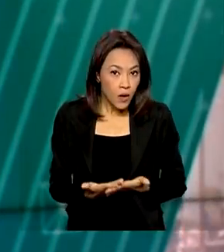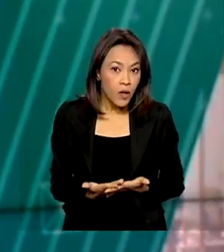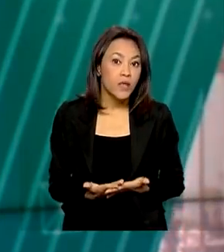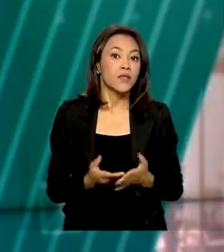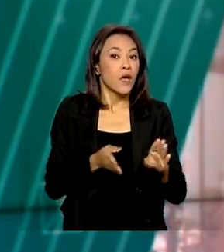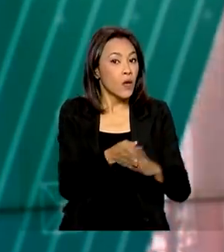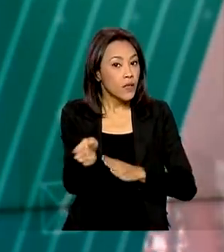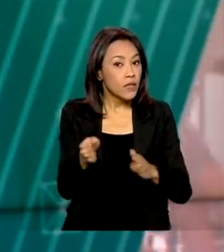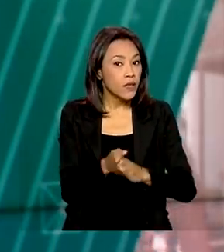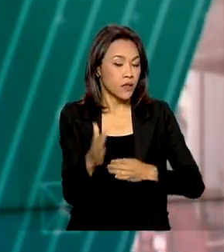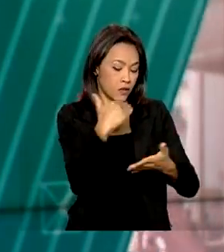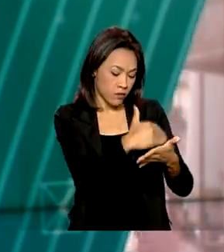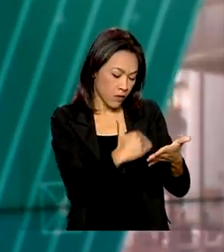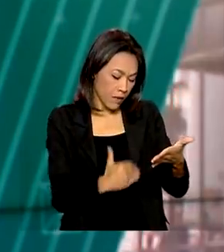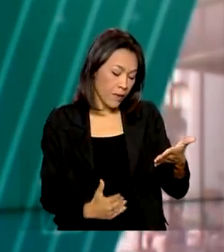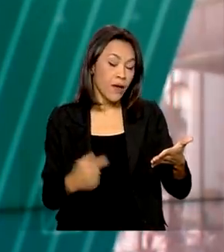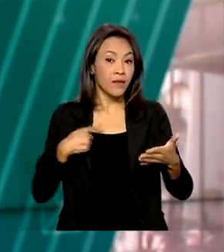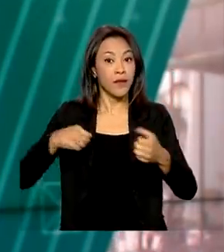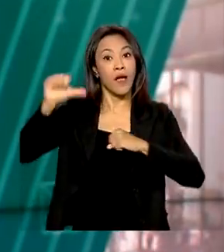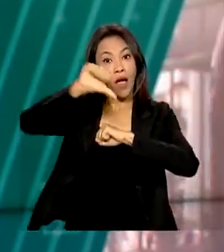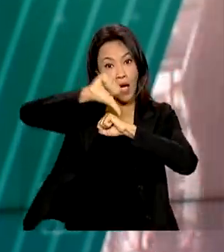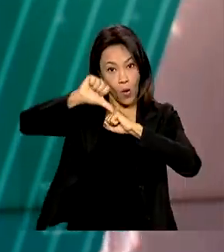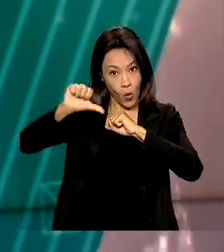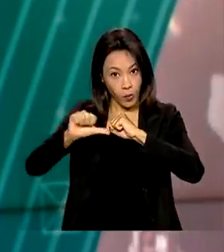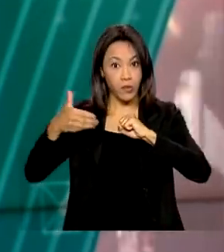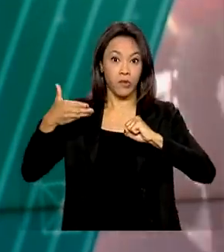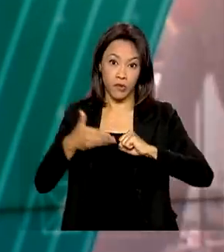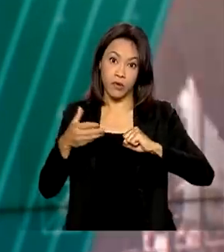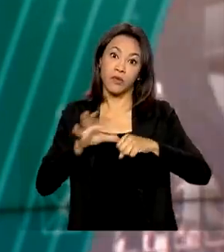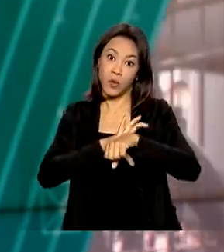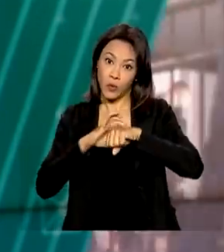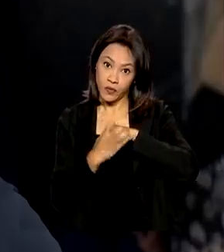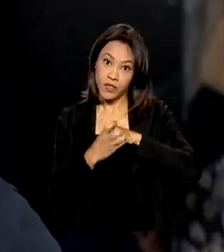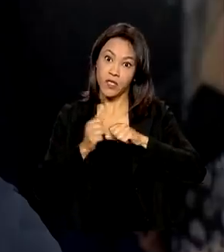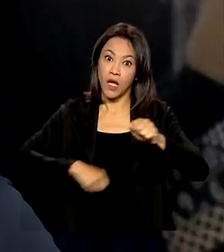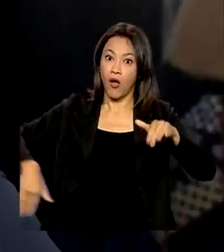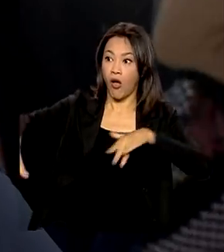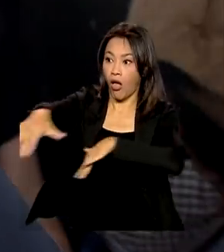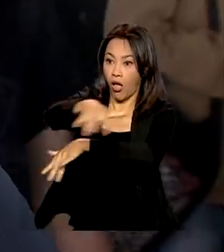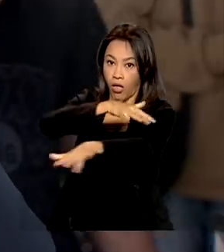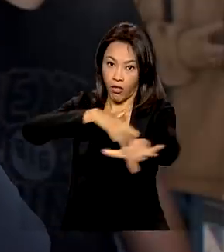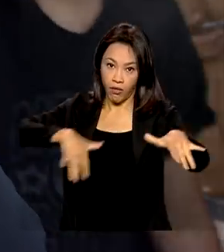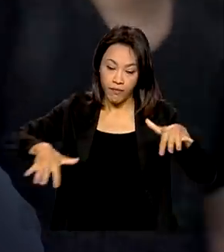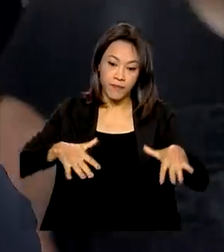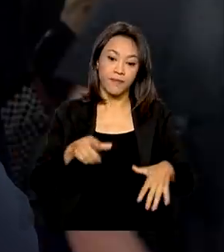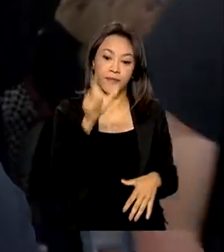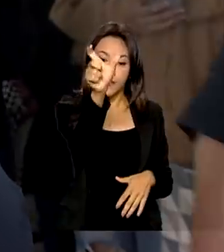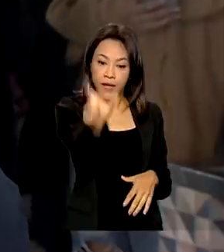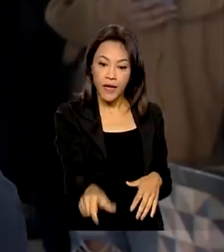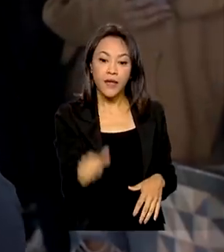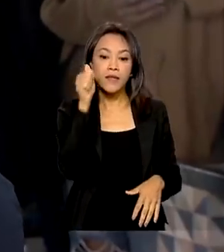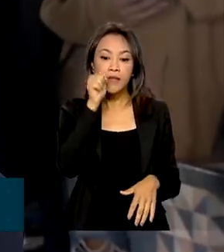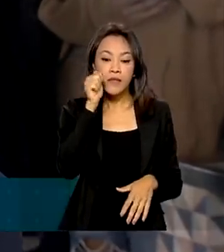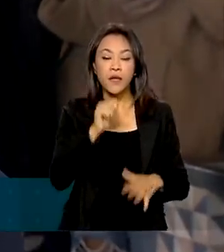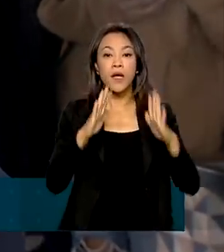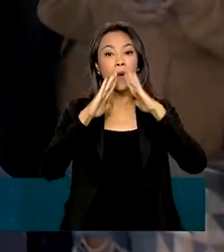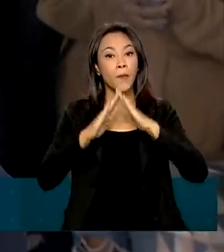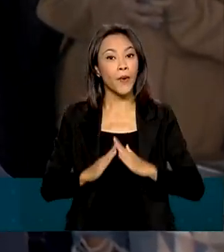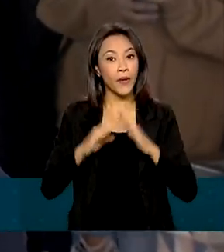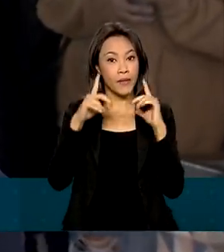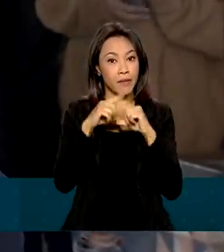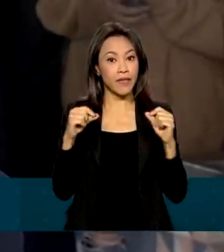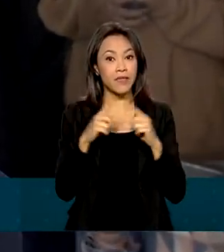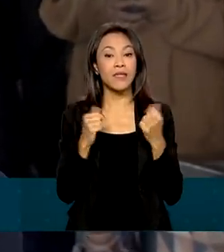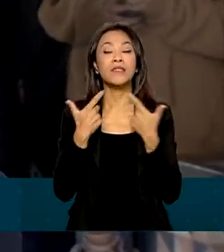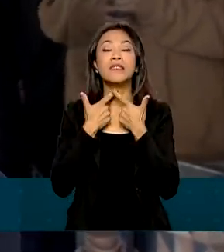recomendações levam em conta a variante Ômicron da Covid que circula no país. A Ana Júlia mora em Brasília e não via